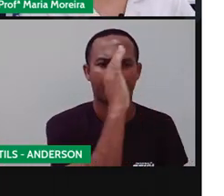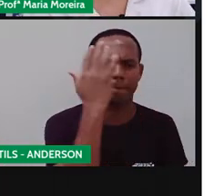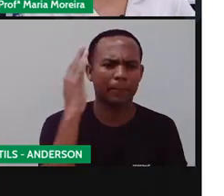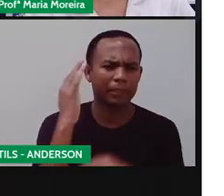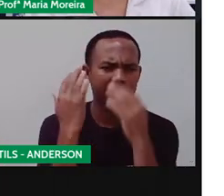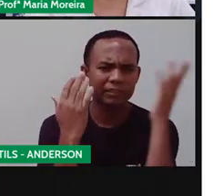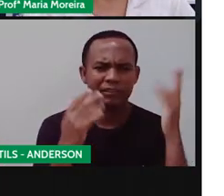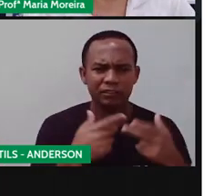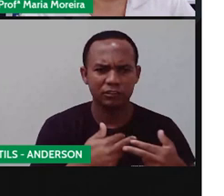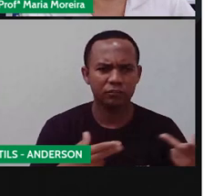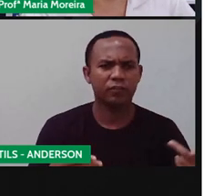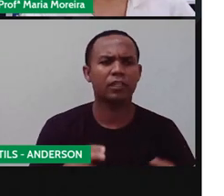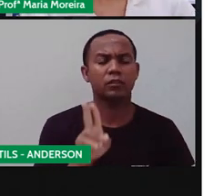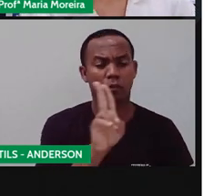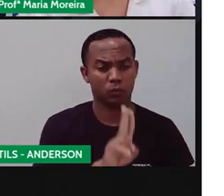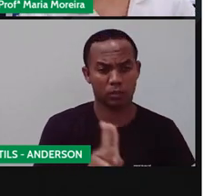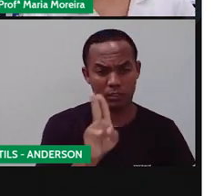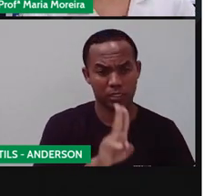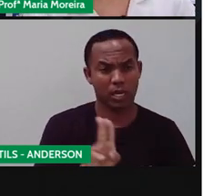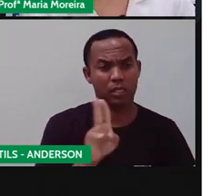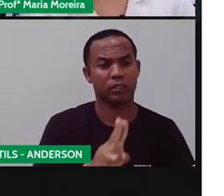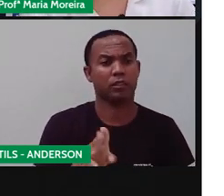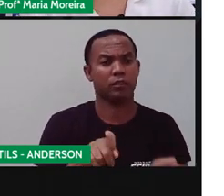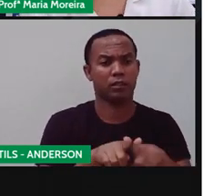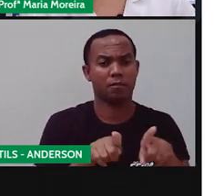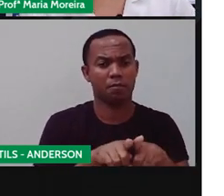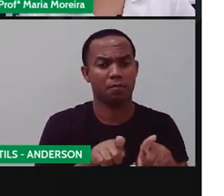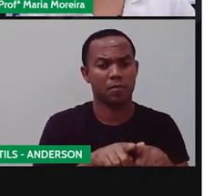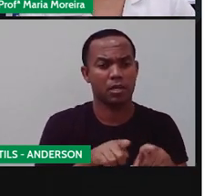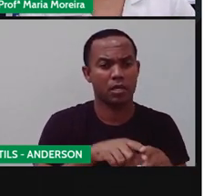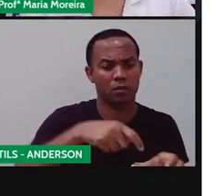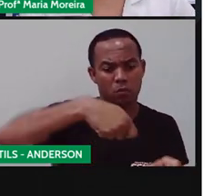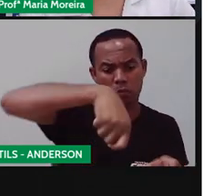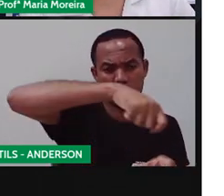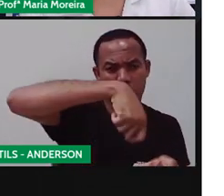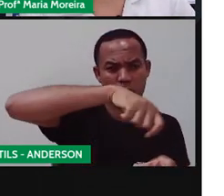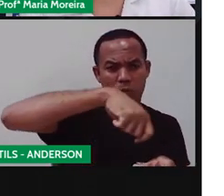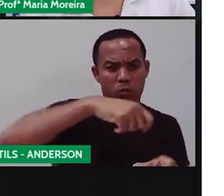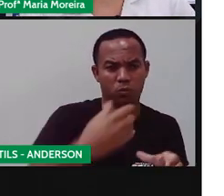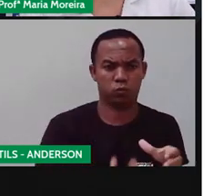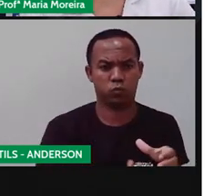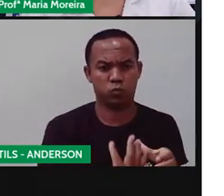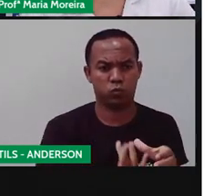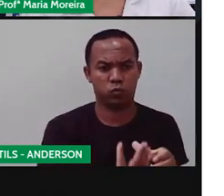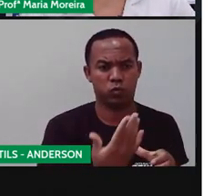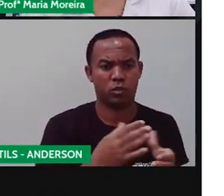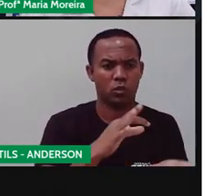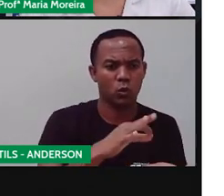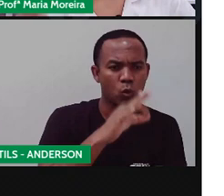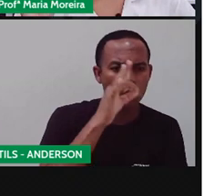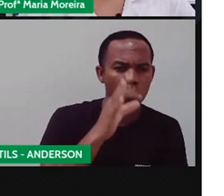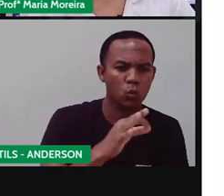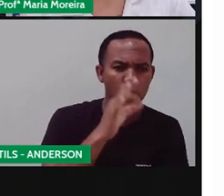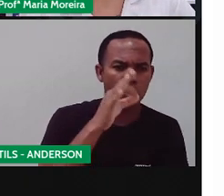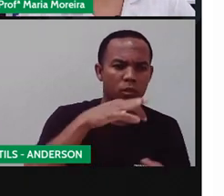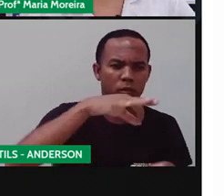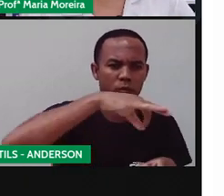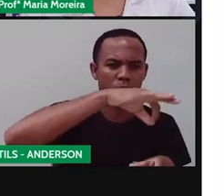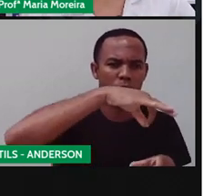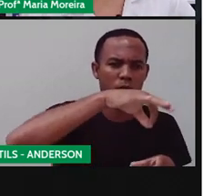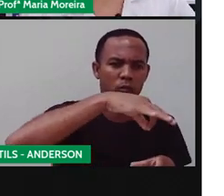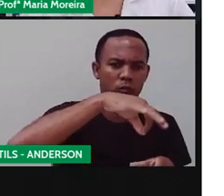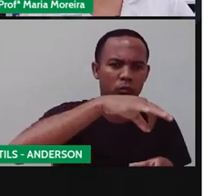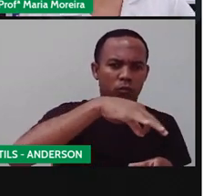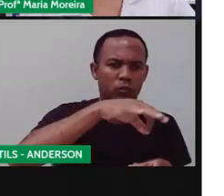Eles podem ser utilizados através da preparação de infusões, chás, garrafadas, entre outros. Minha mãe